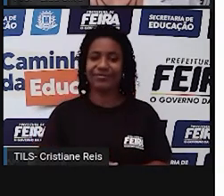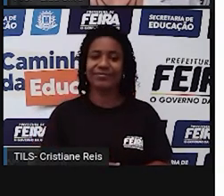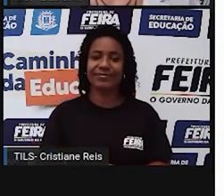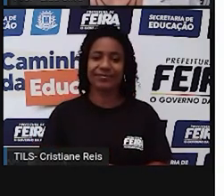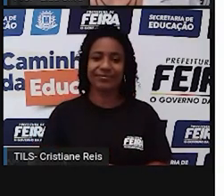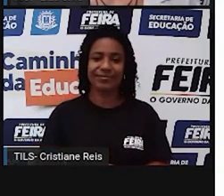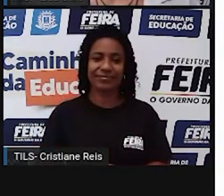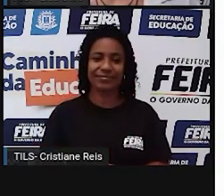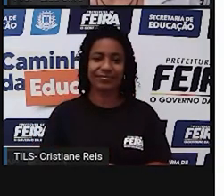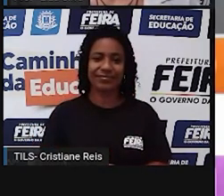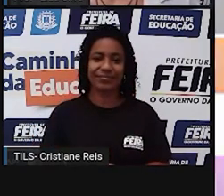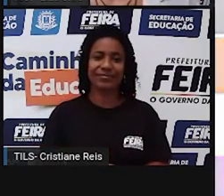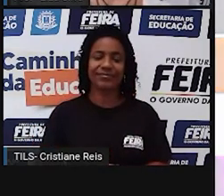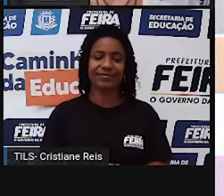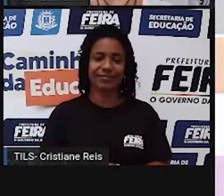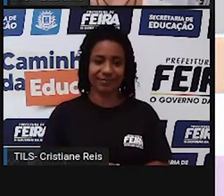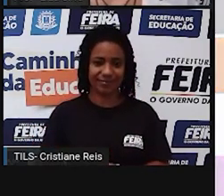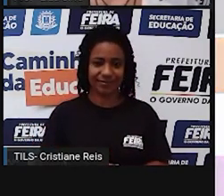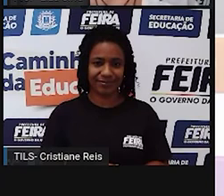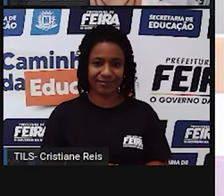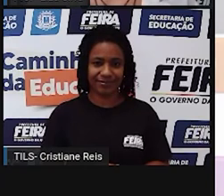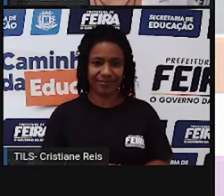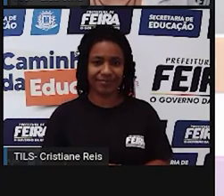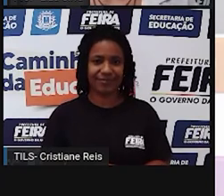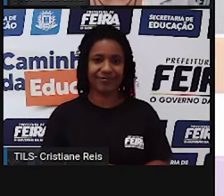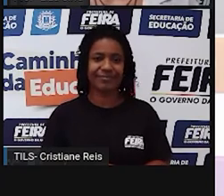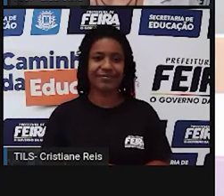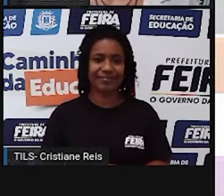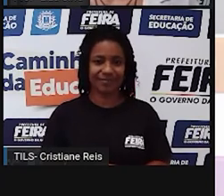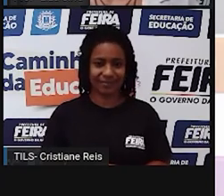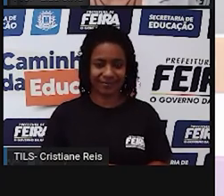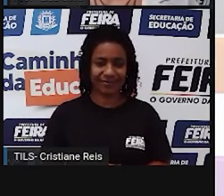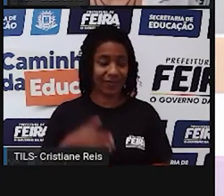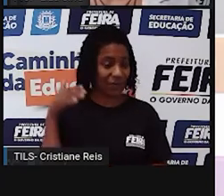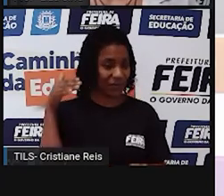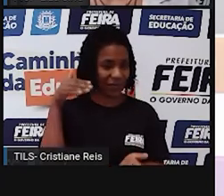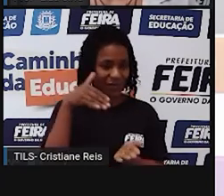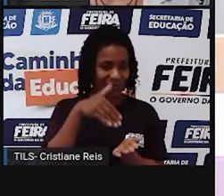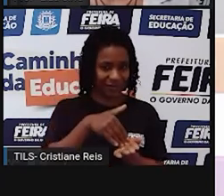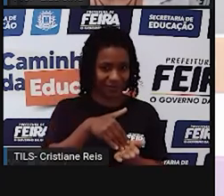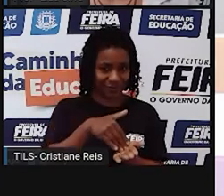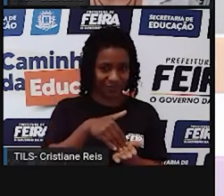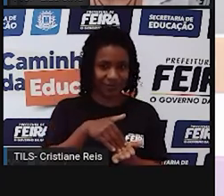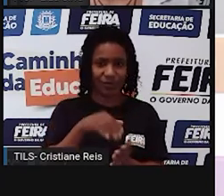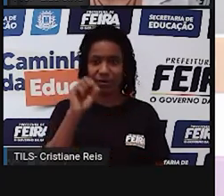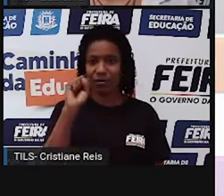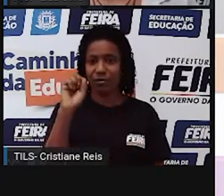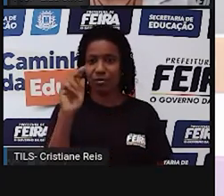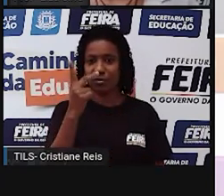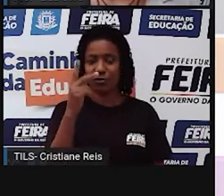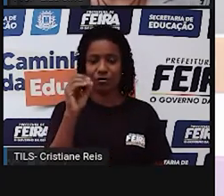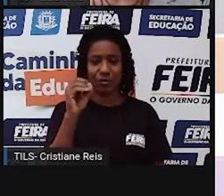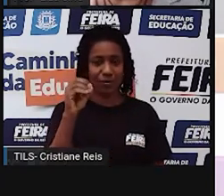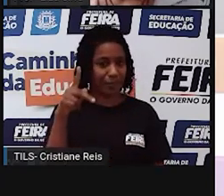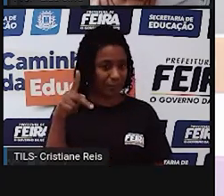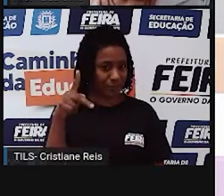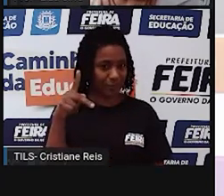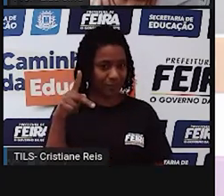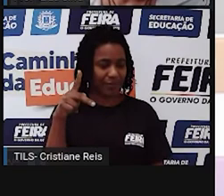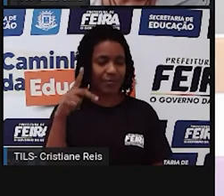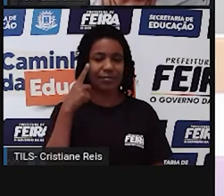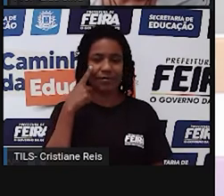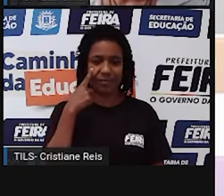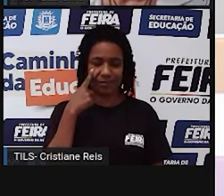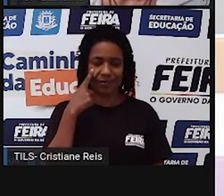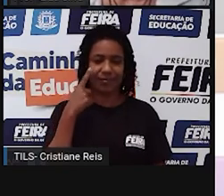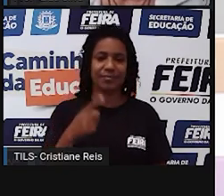E, the last one, o último, number eighteen, past of shop, o passado do verbo comprar. S,